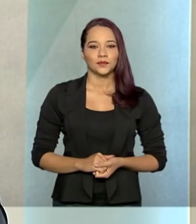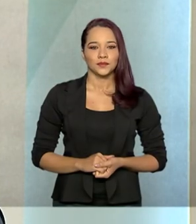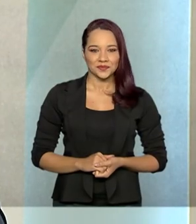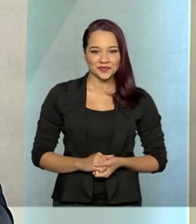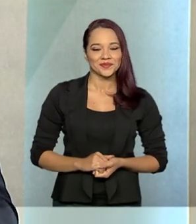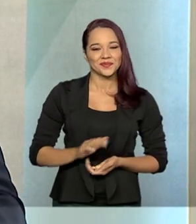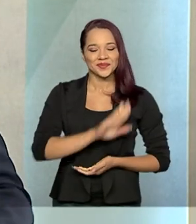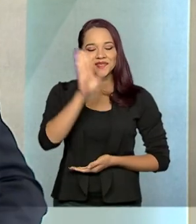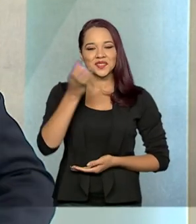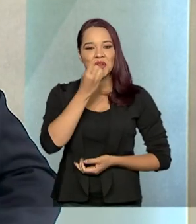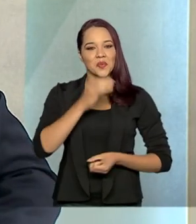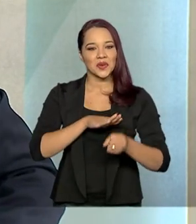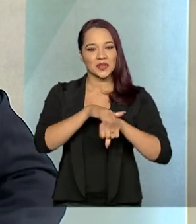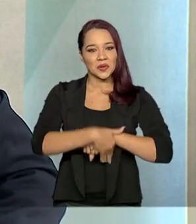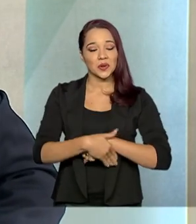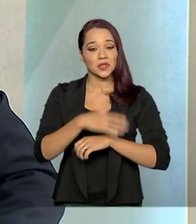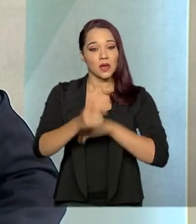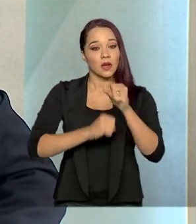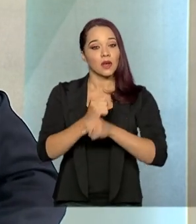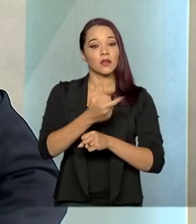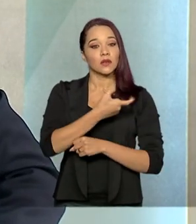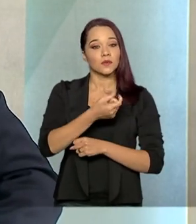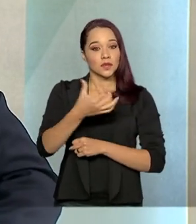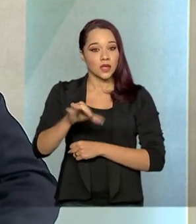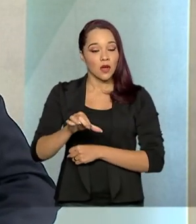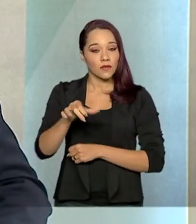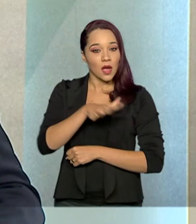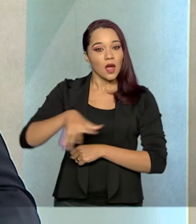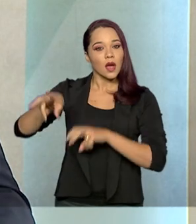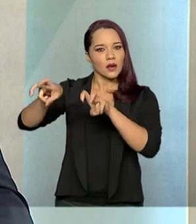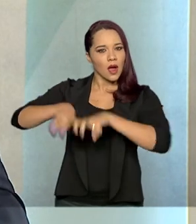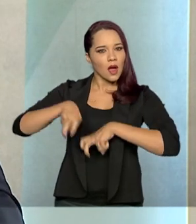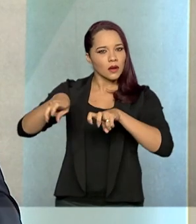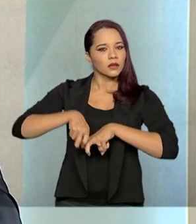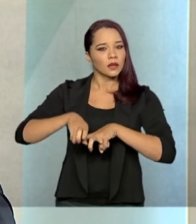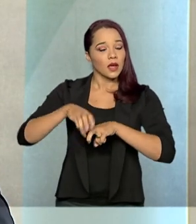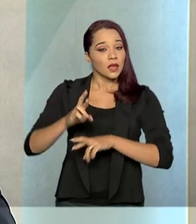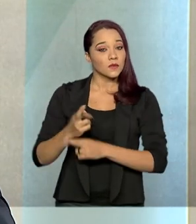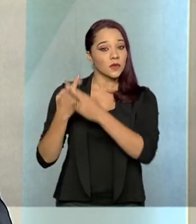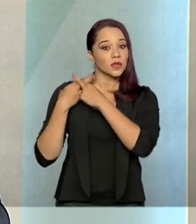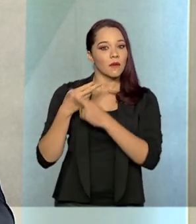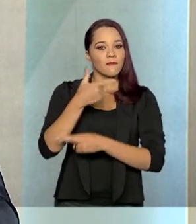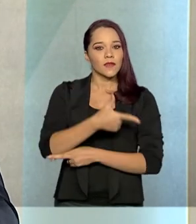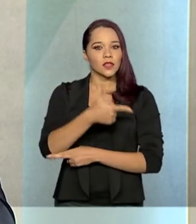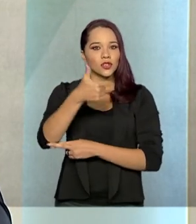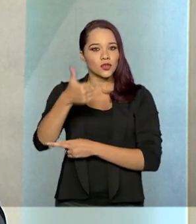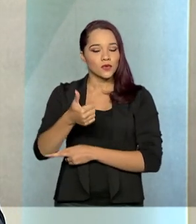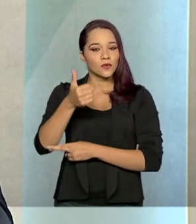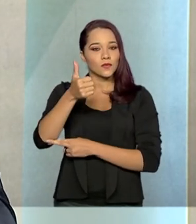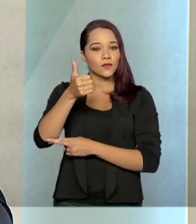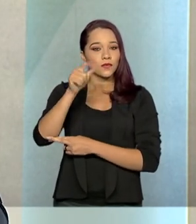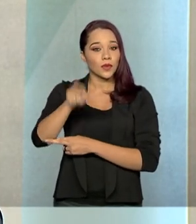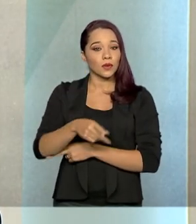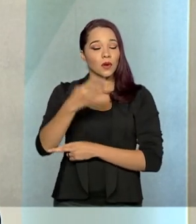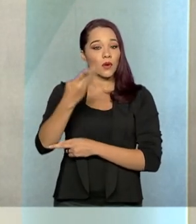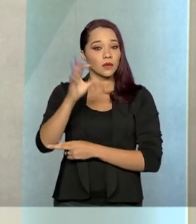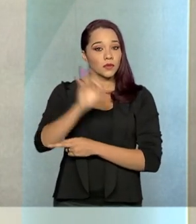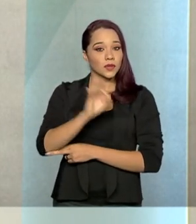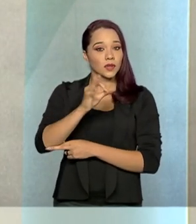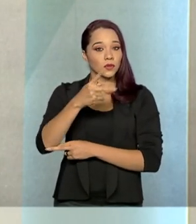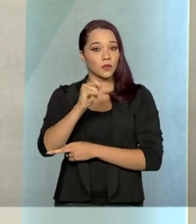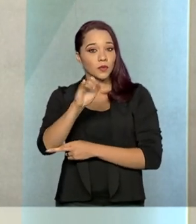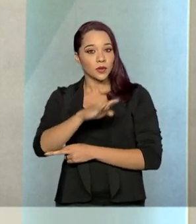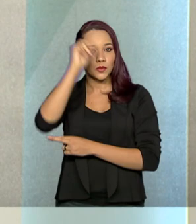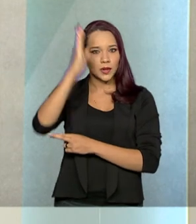Olá, boa noite. Em 2019, o agronegócio foi responsável por 21,4% do PIB brasileiro, um